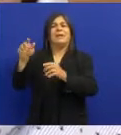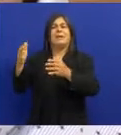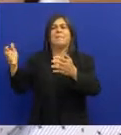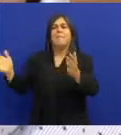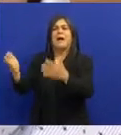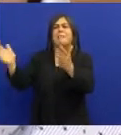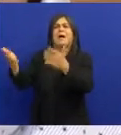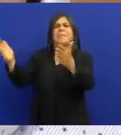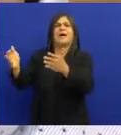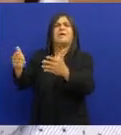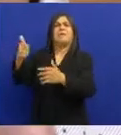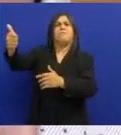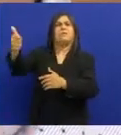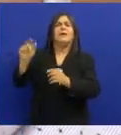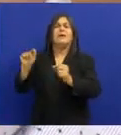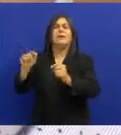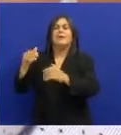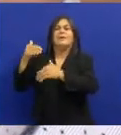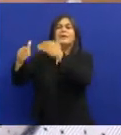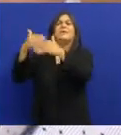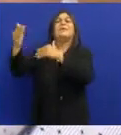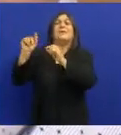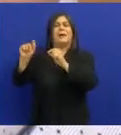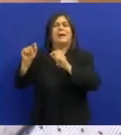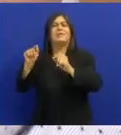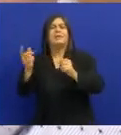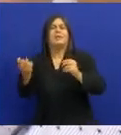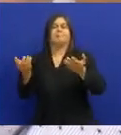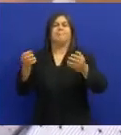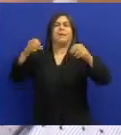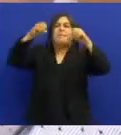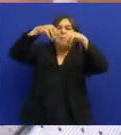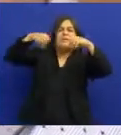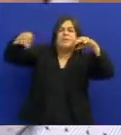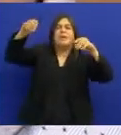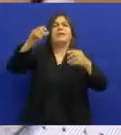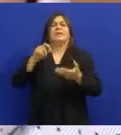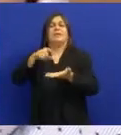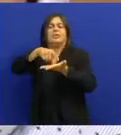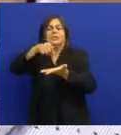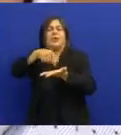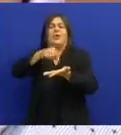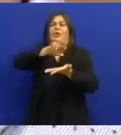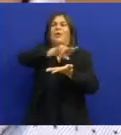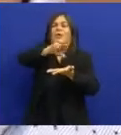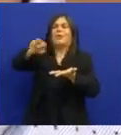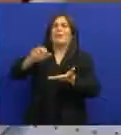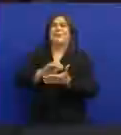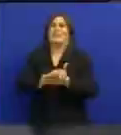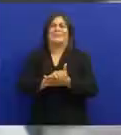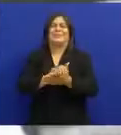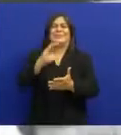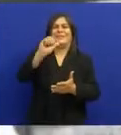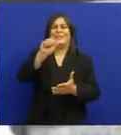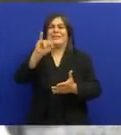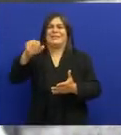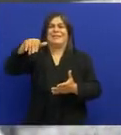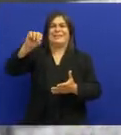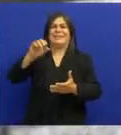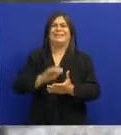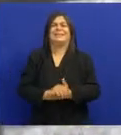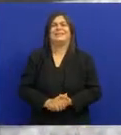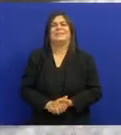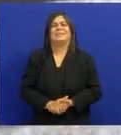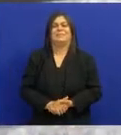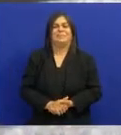que Fossem construídos Surgissem algumas boates E alguns cassinos É o caso do Cassino Eldorado